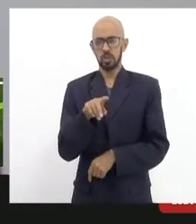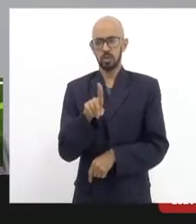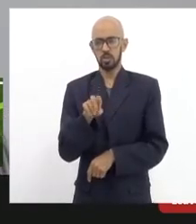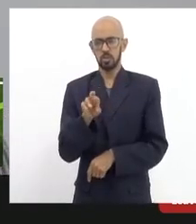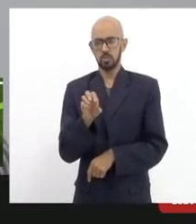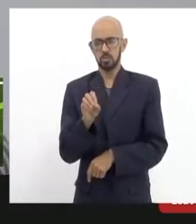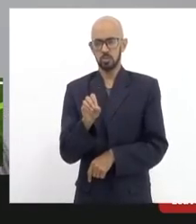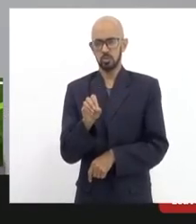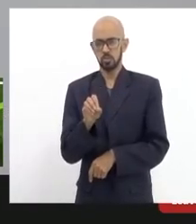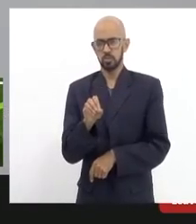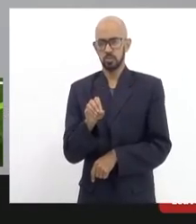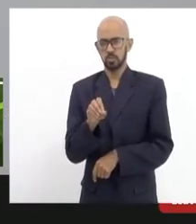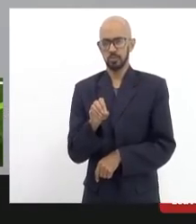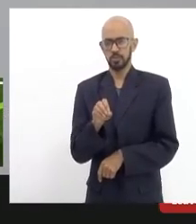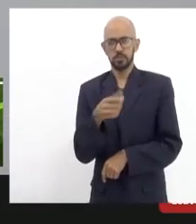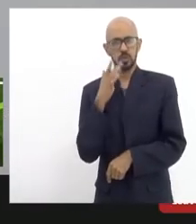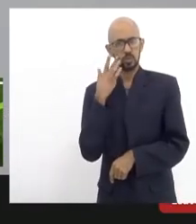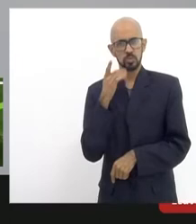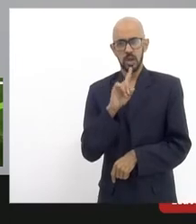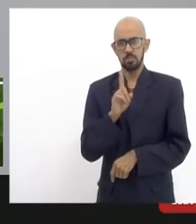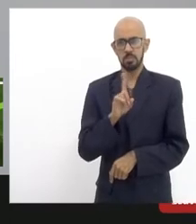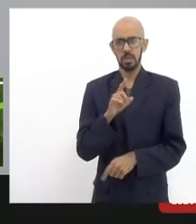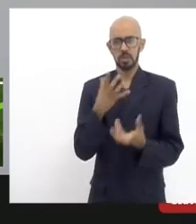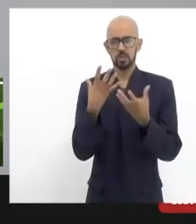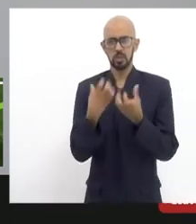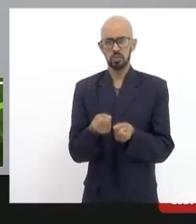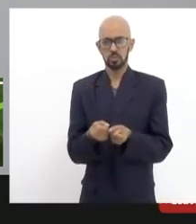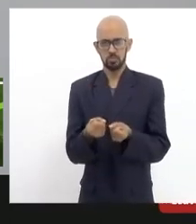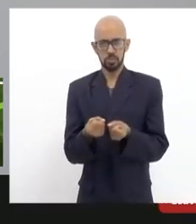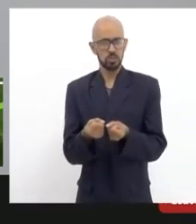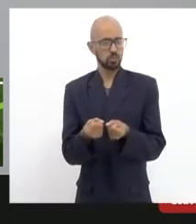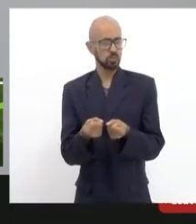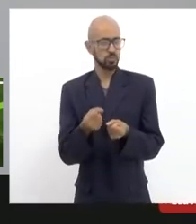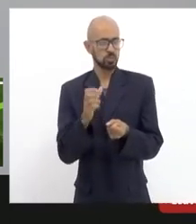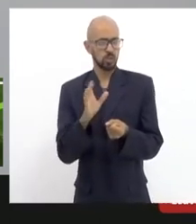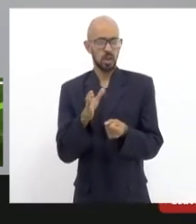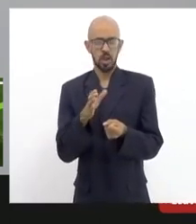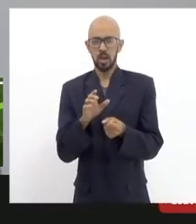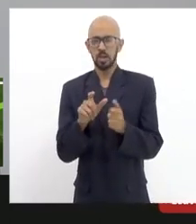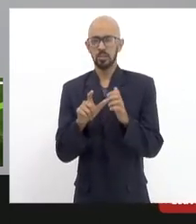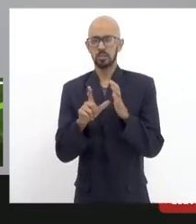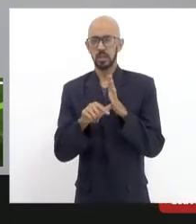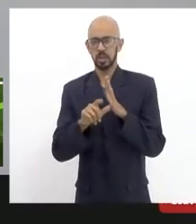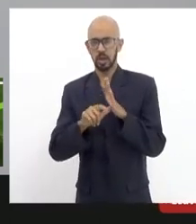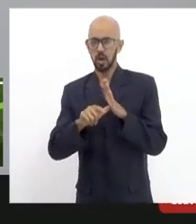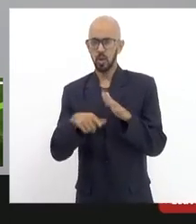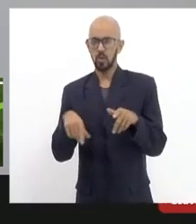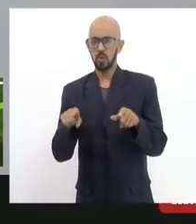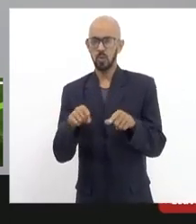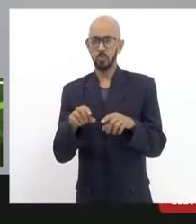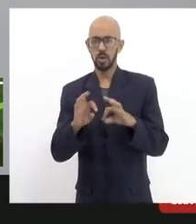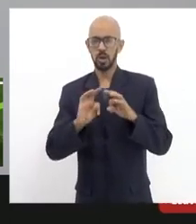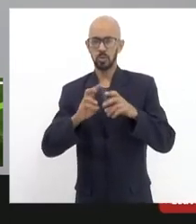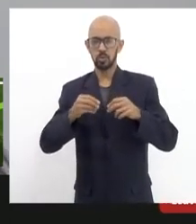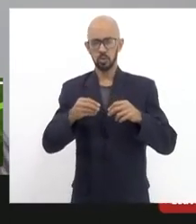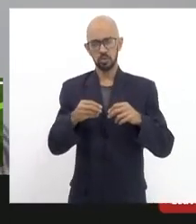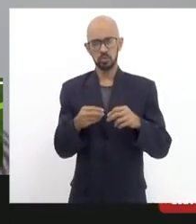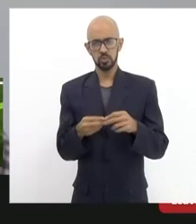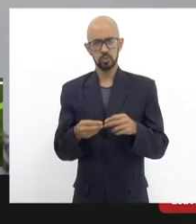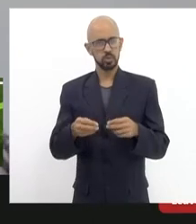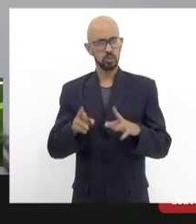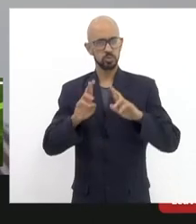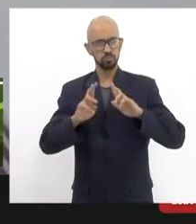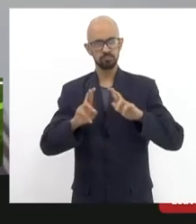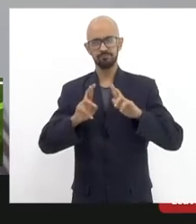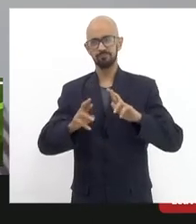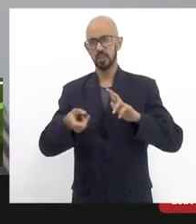não sabia que o Pedro tinha subido da central saúdo você sua equipe desejo claro êxito na missão e eu